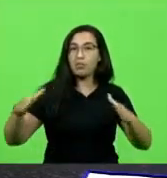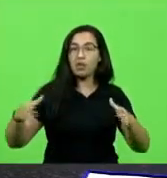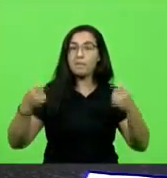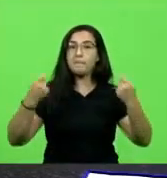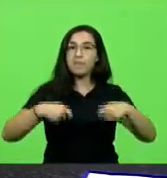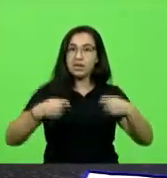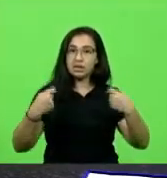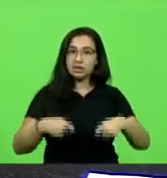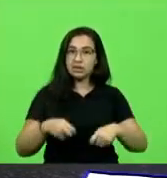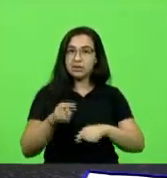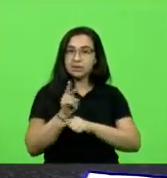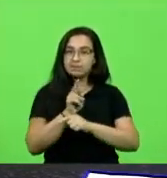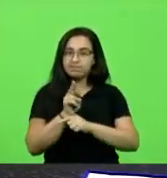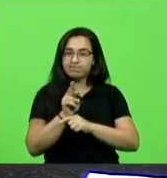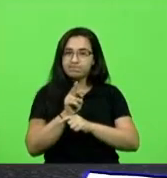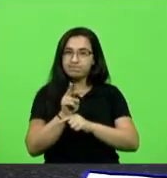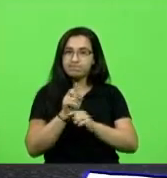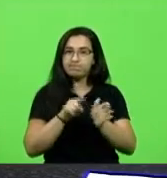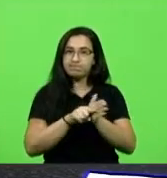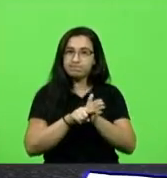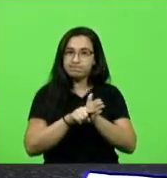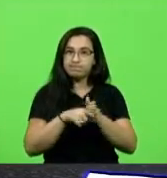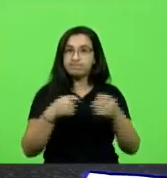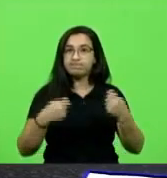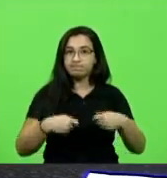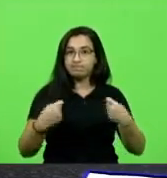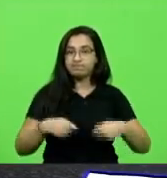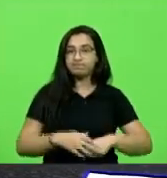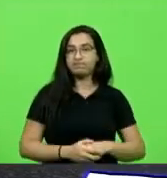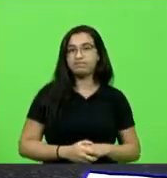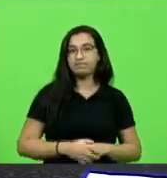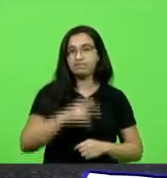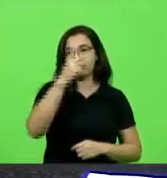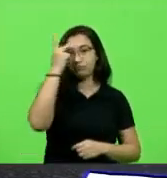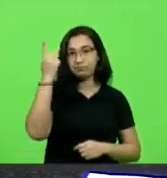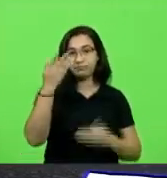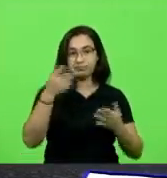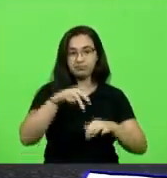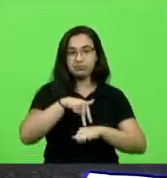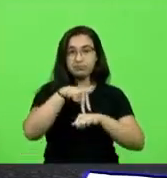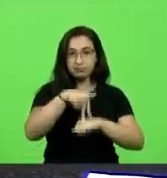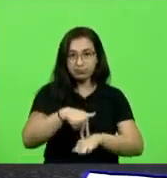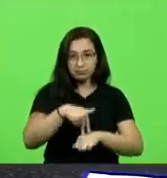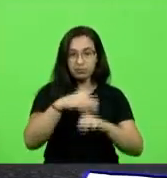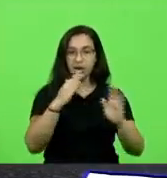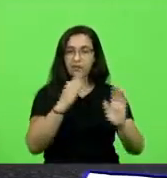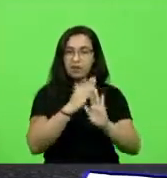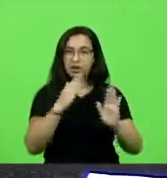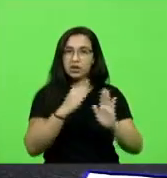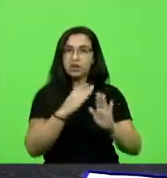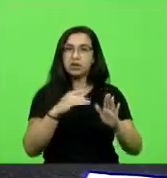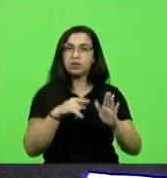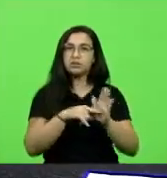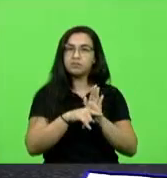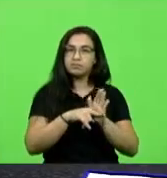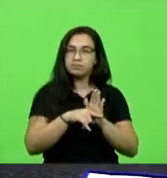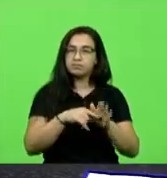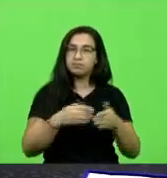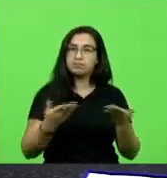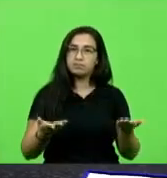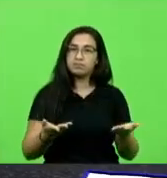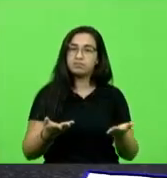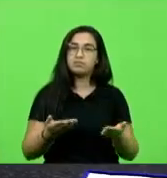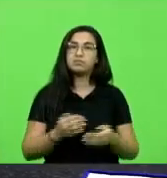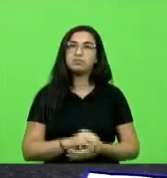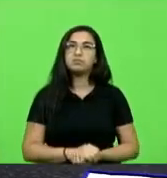monitoramento precisa de alguém estar lá monitorando e segundo os moradores o engenheiro